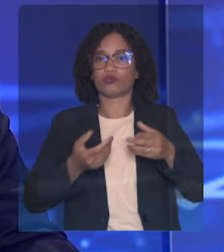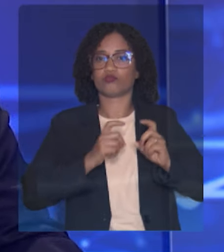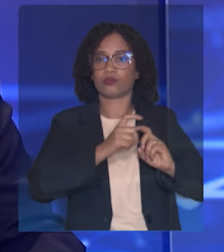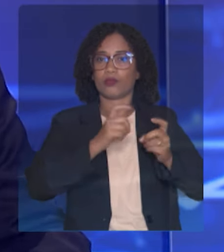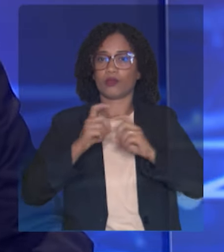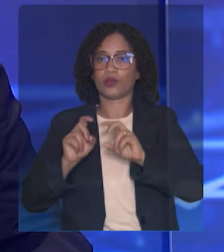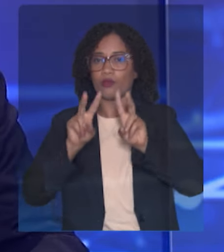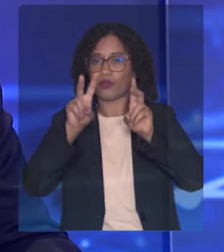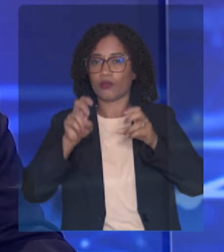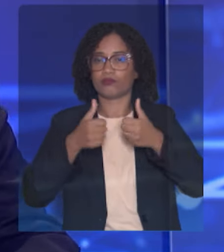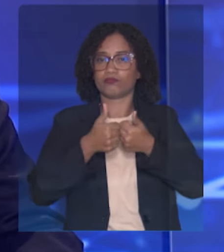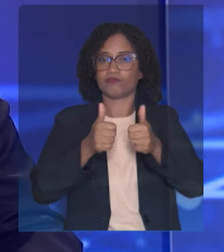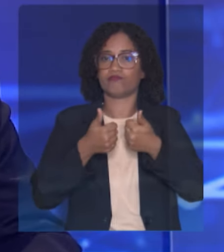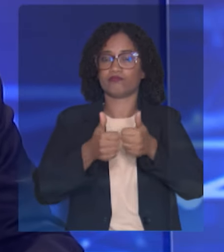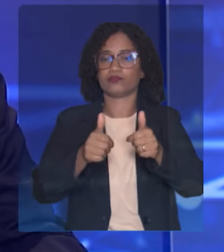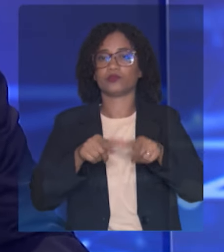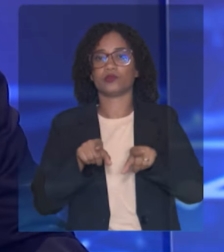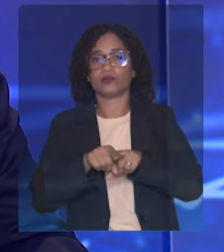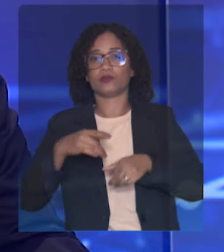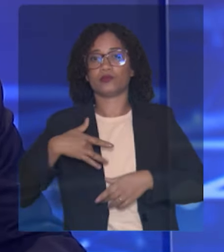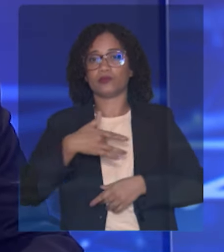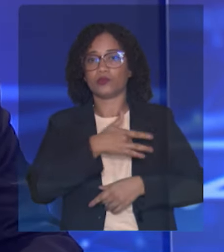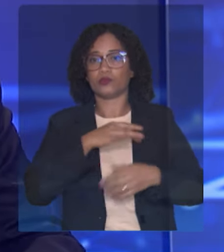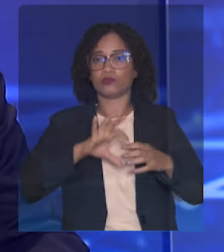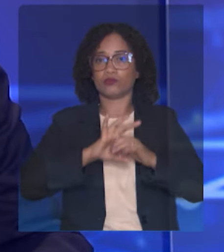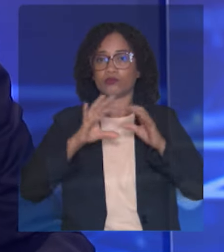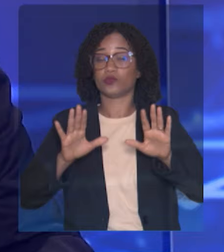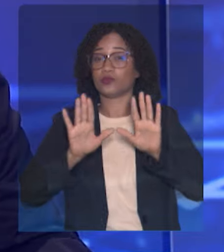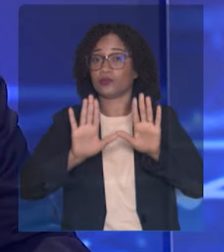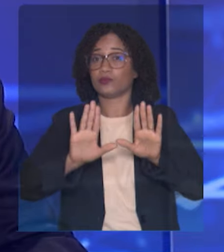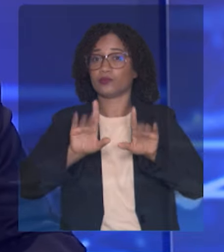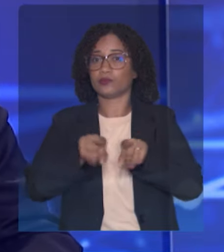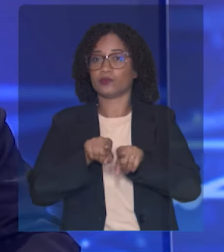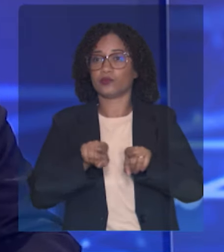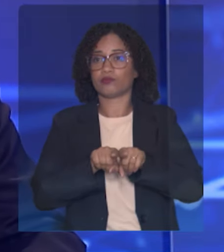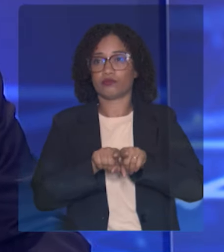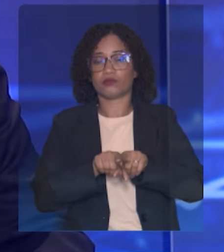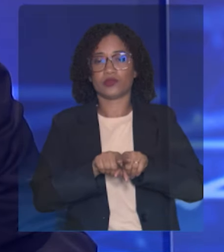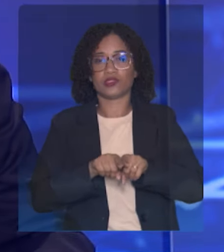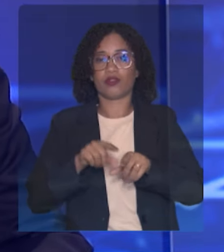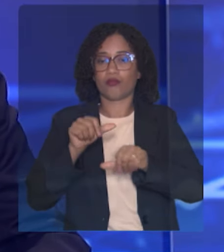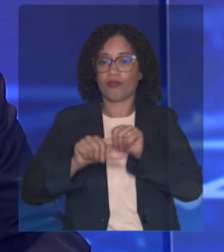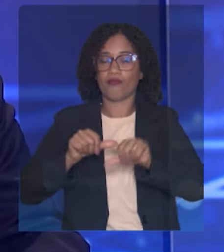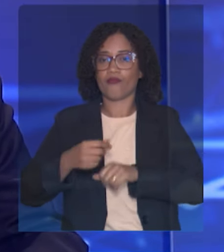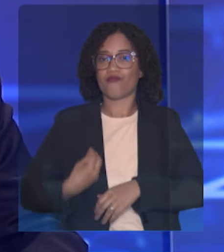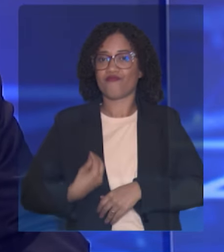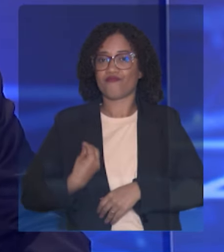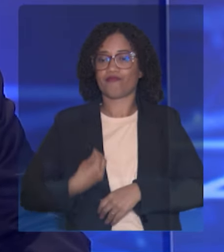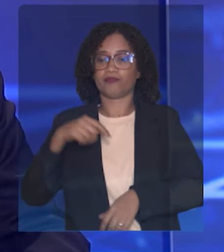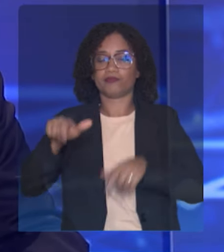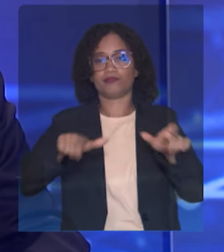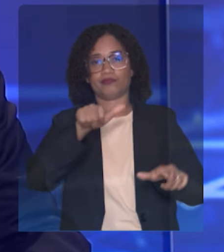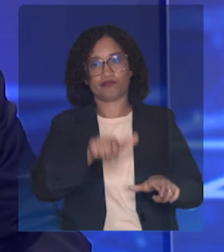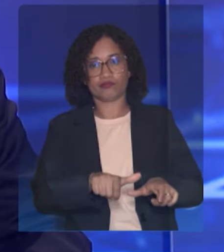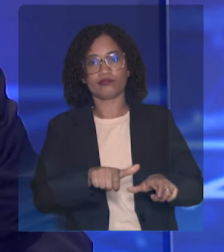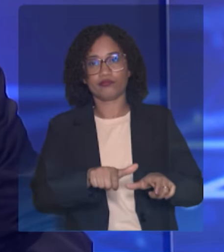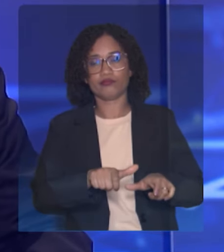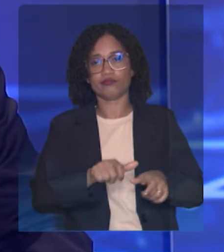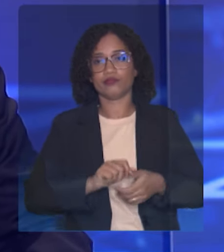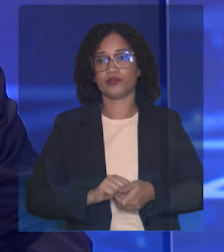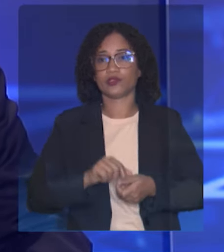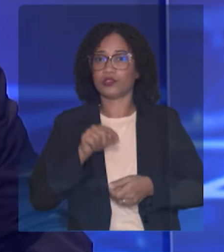saúde pública, mas, acima de tudo, em modificar a vida das pessoas, transformar a vida das pessoas. Você que está aí nos